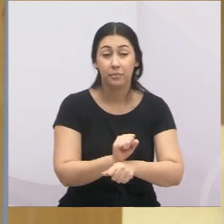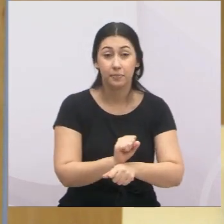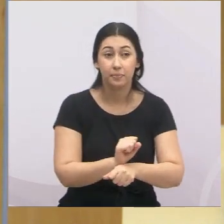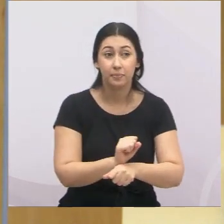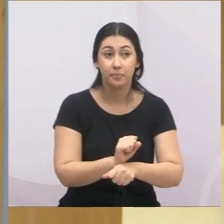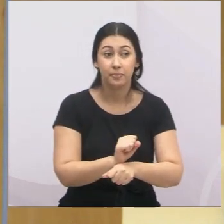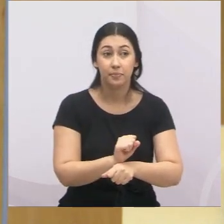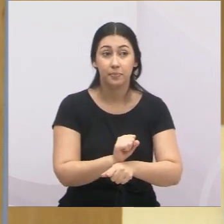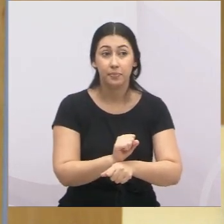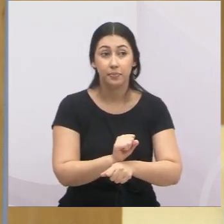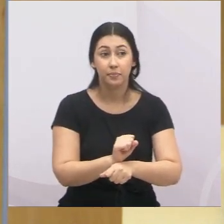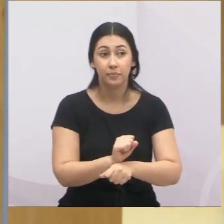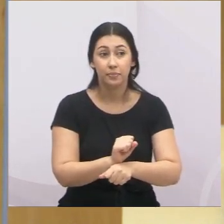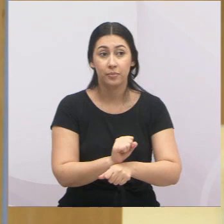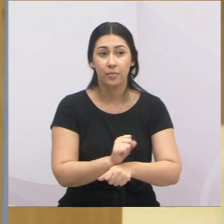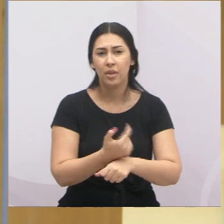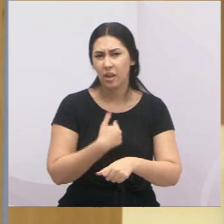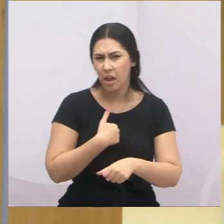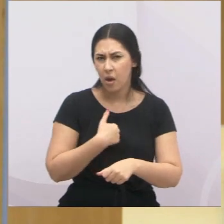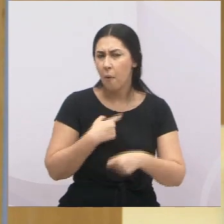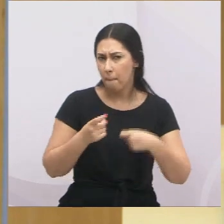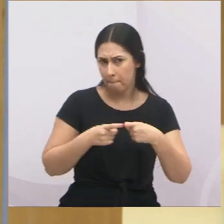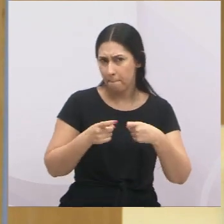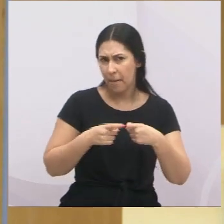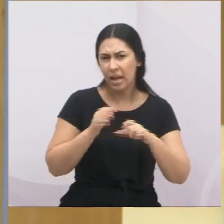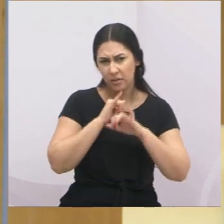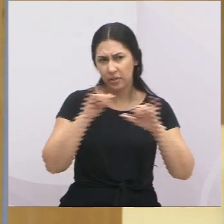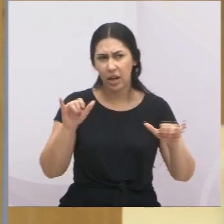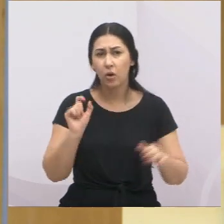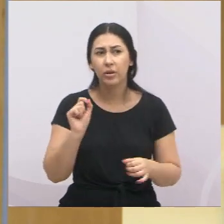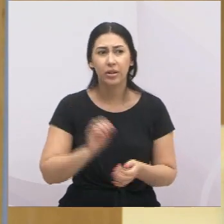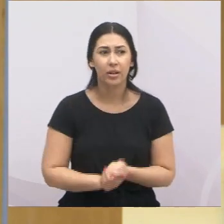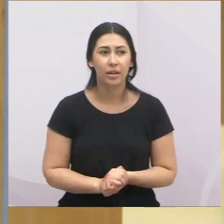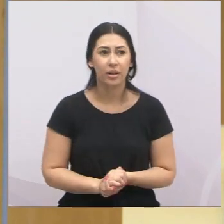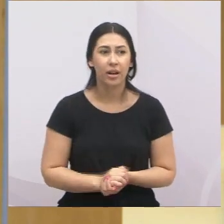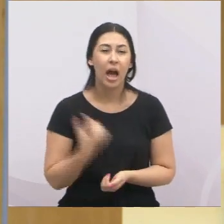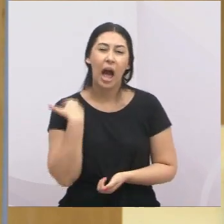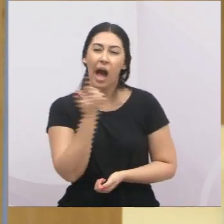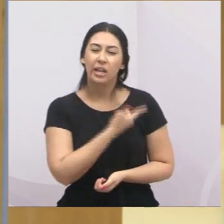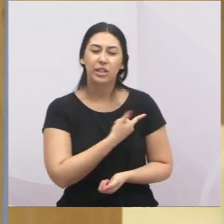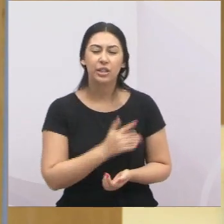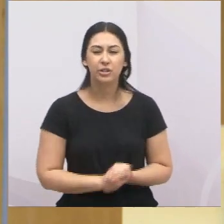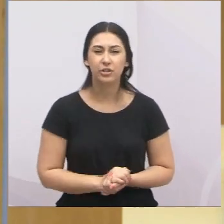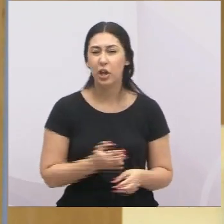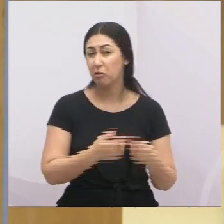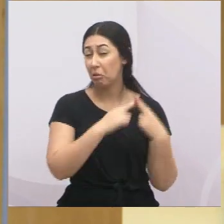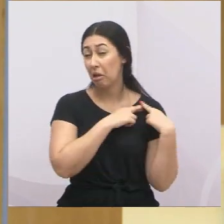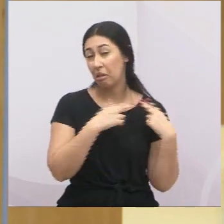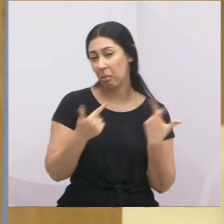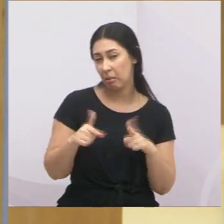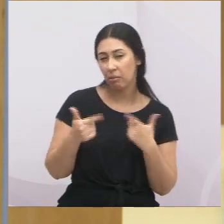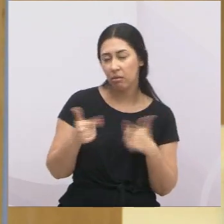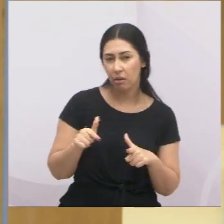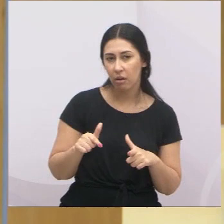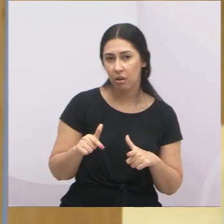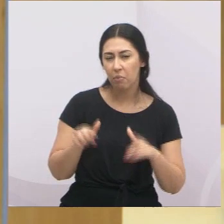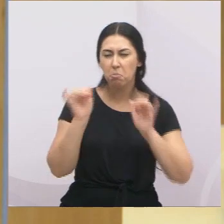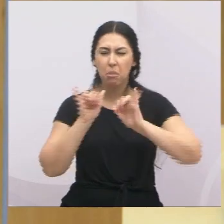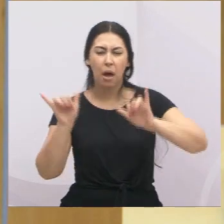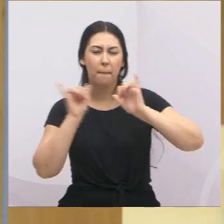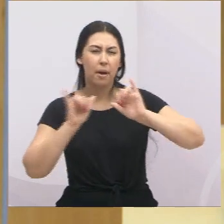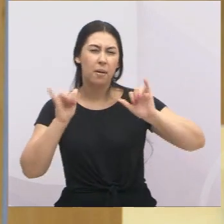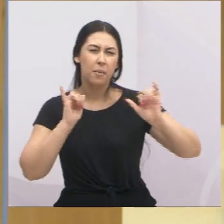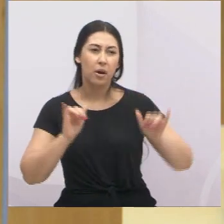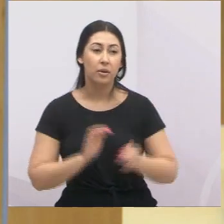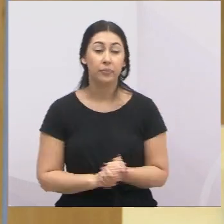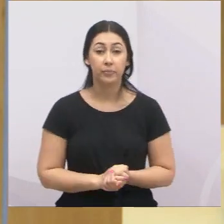maneira, isso eu vou falar como médico, de maneira absurda e irresponsável de politizar esse assunto. Há pouco tempo tinha